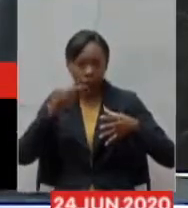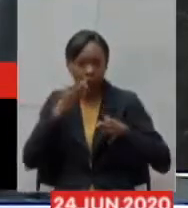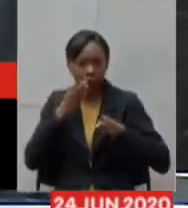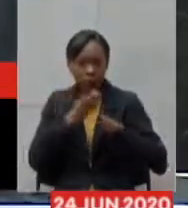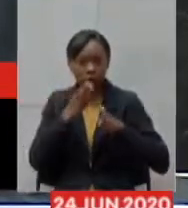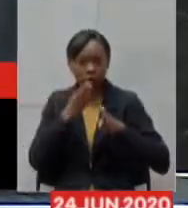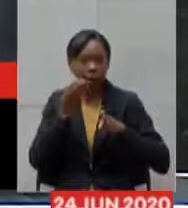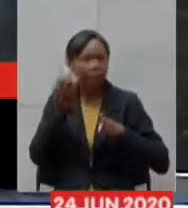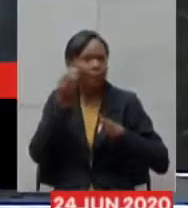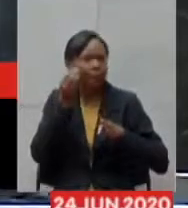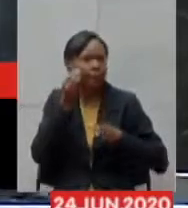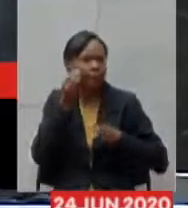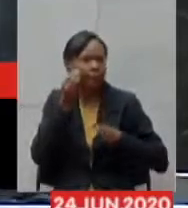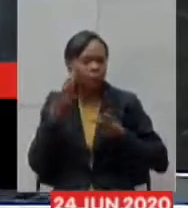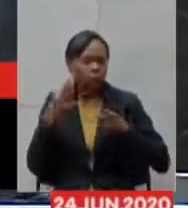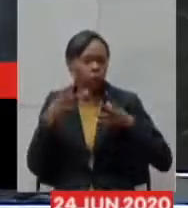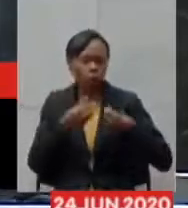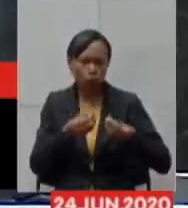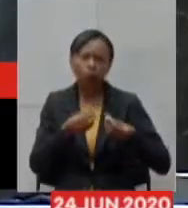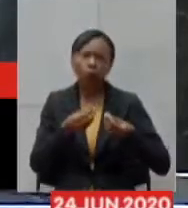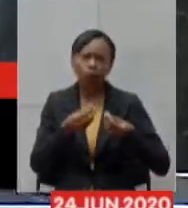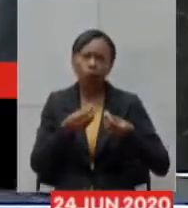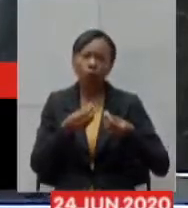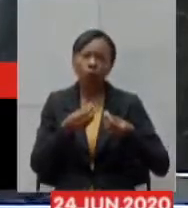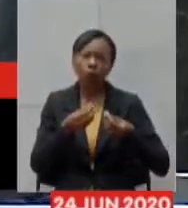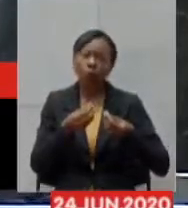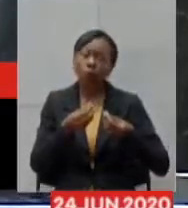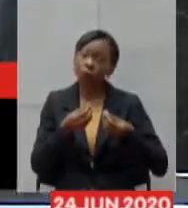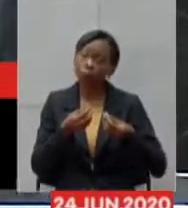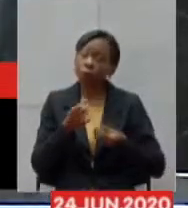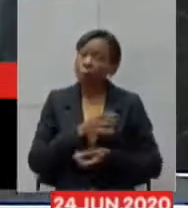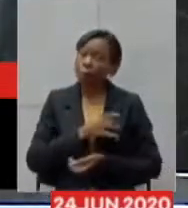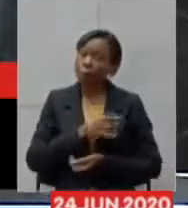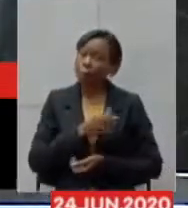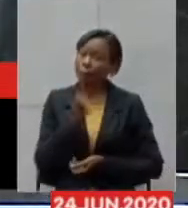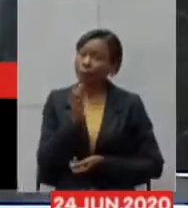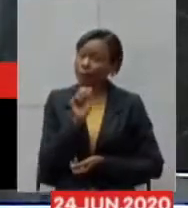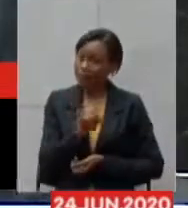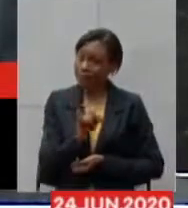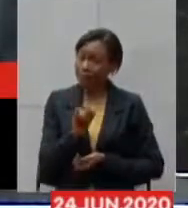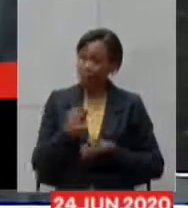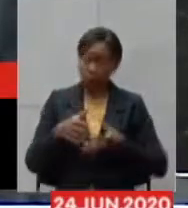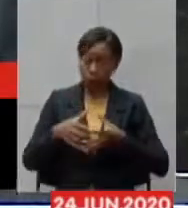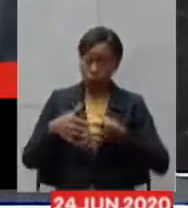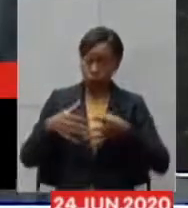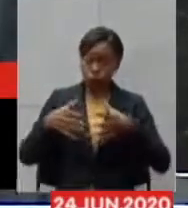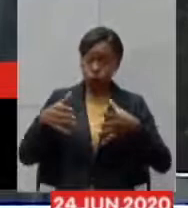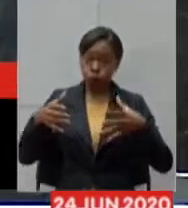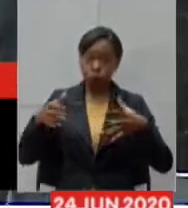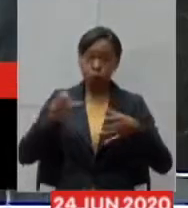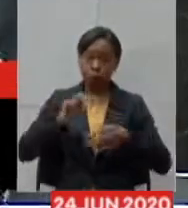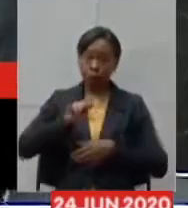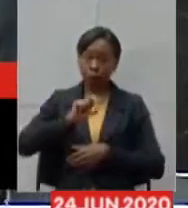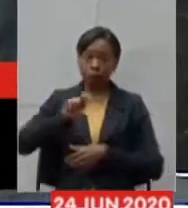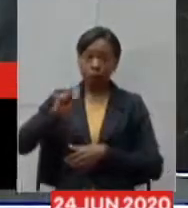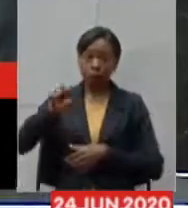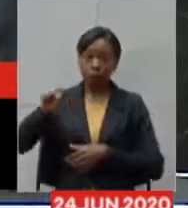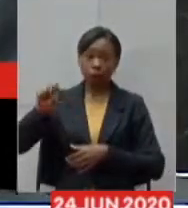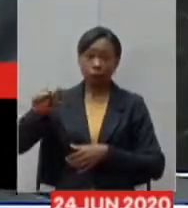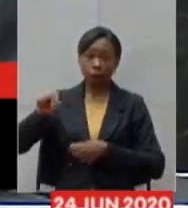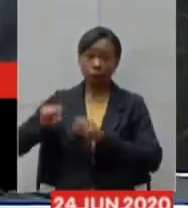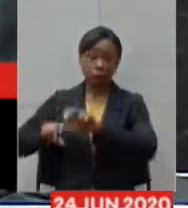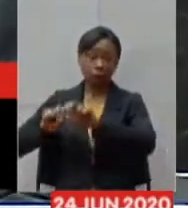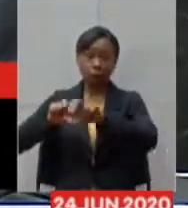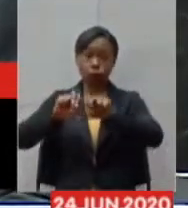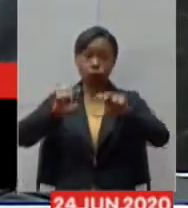todo mundo o medo que nós temos maior do surto é quando o surto ele serve como um start como o início de uma explosão de casos